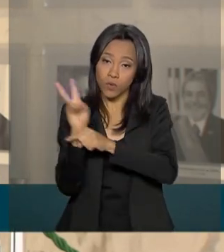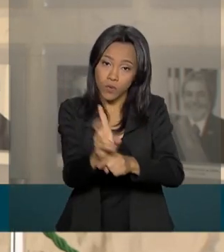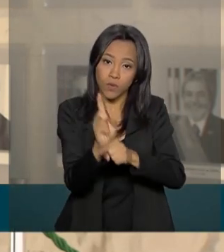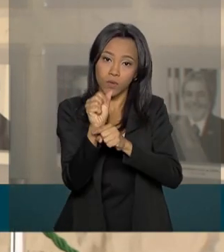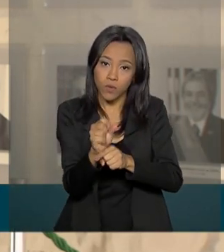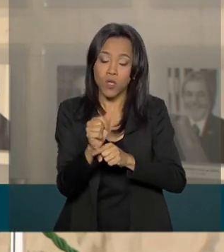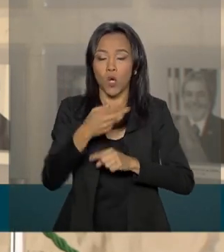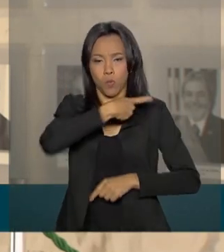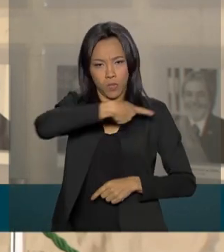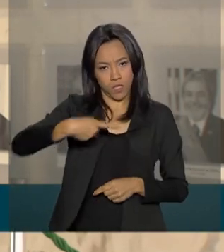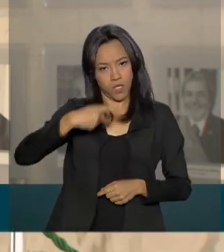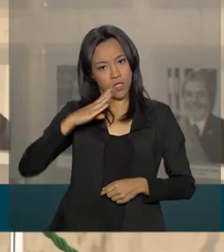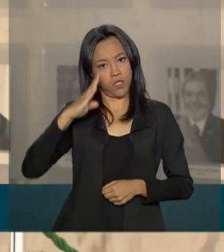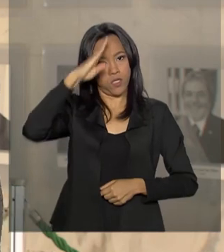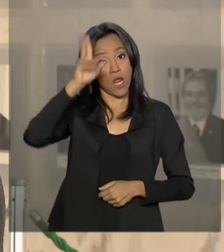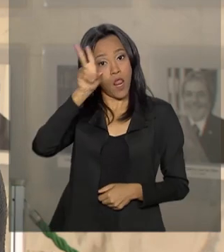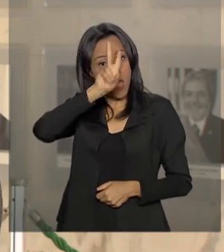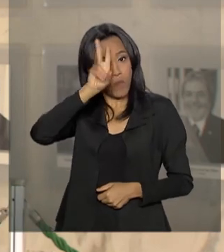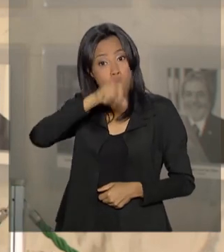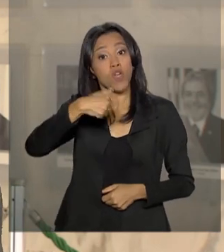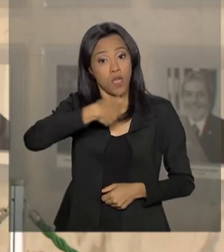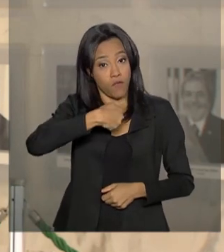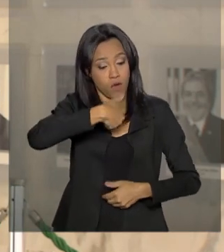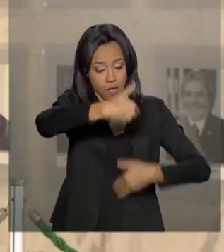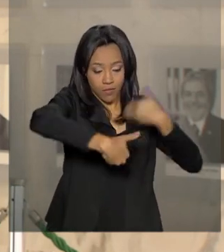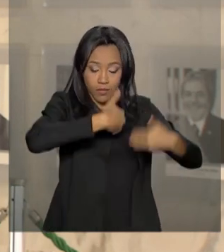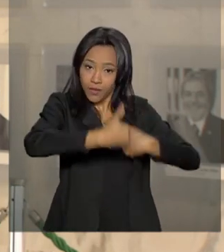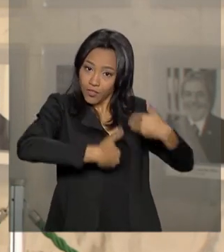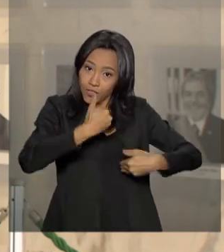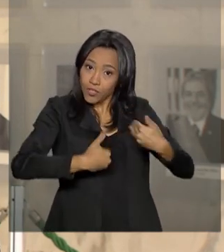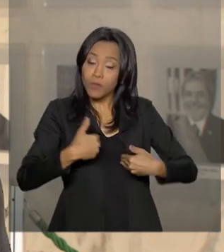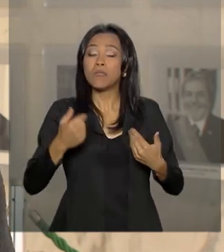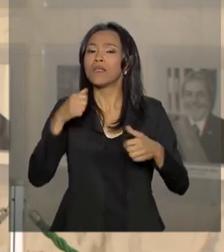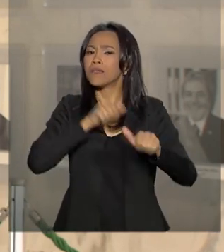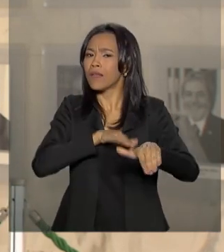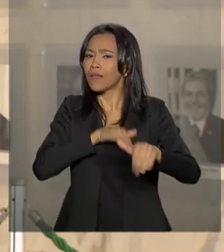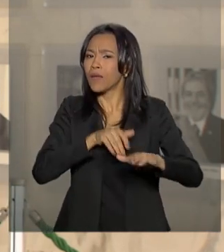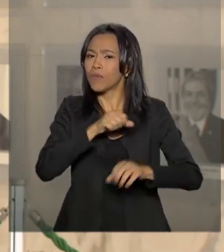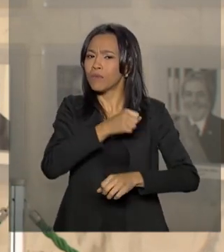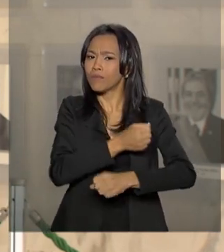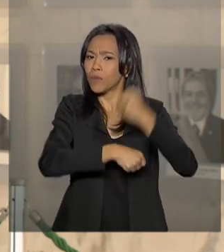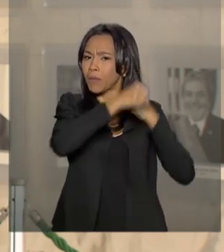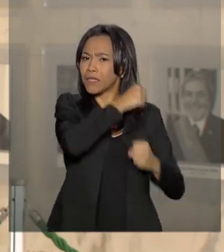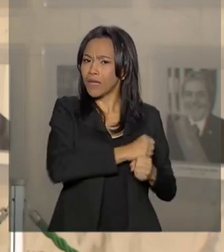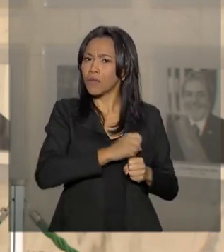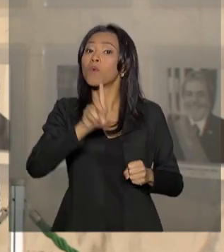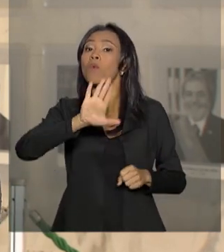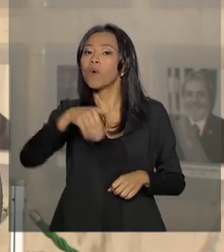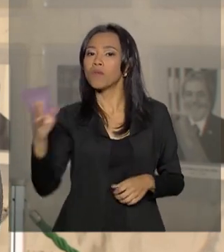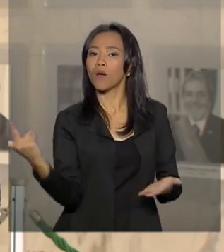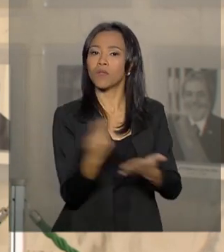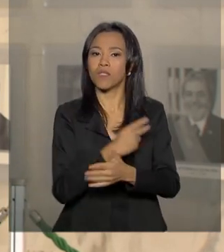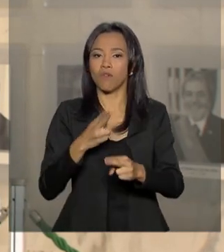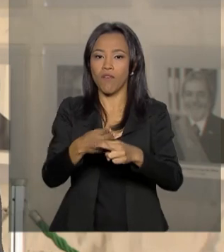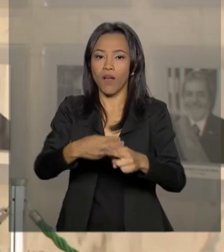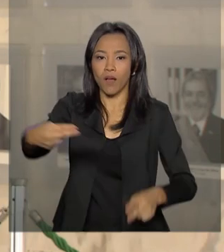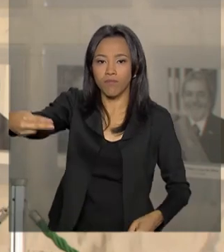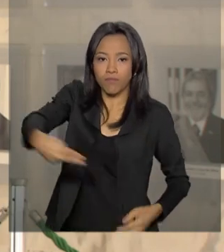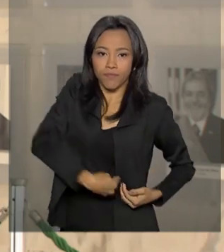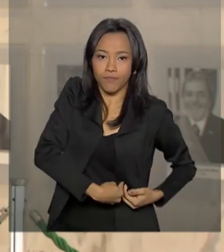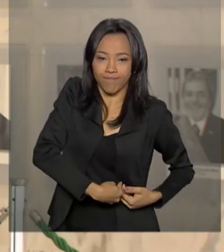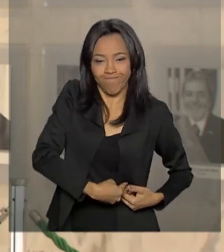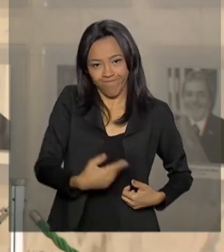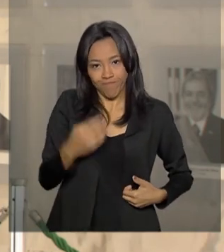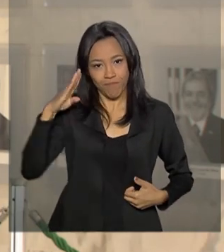lembrou que foi atendido em uma Santa Casa, em setembro do ano passado, quando sofreu um atentado